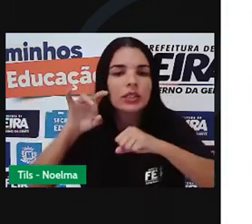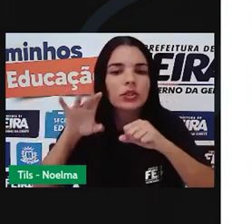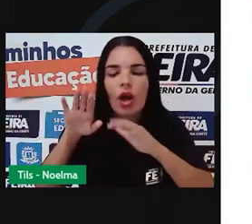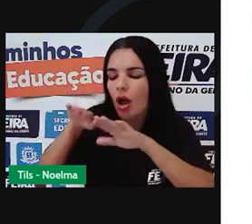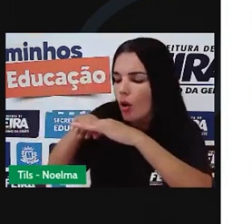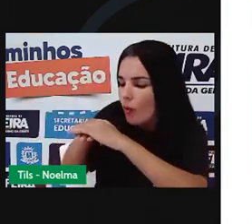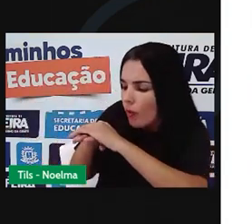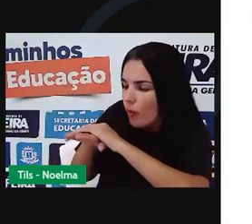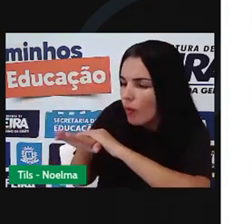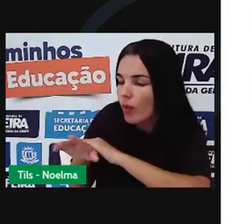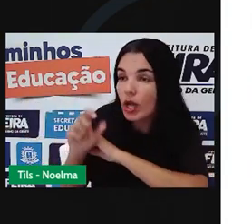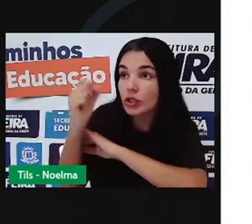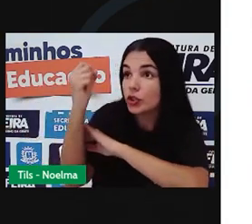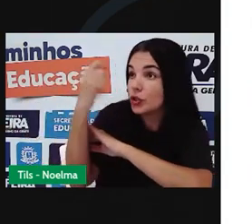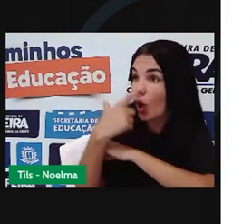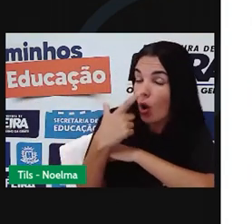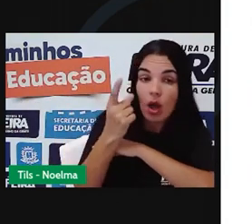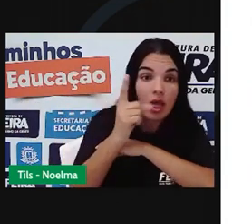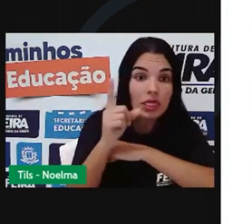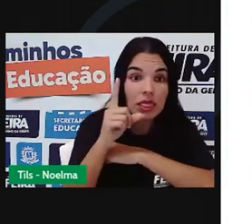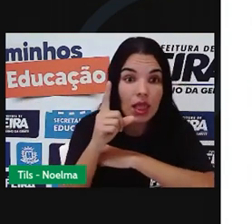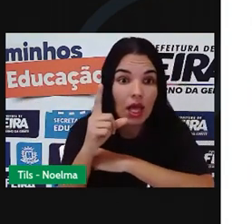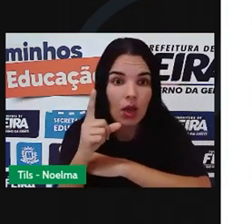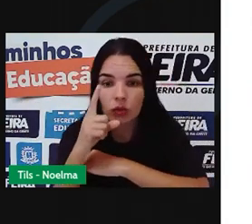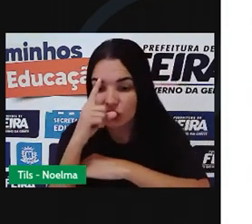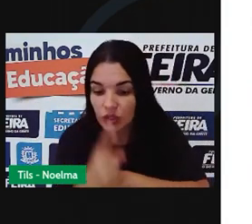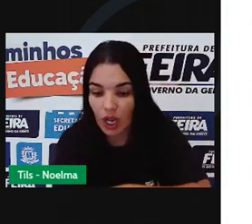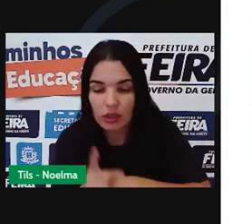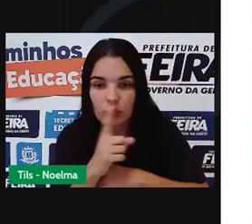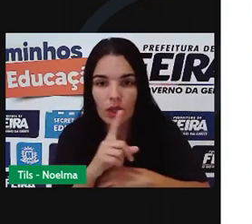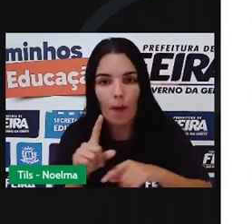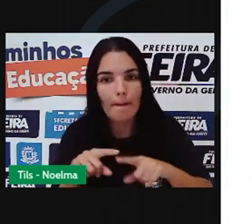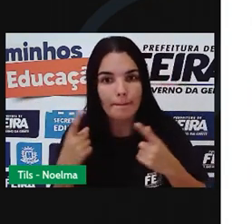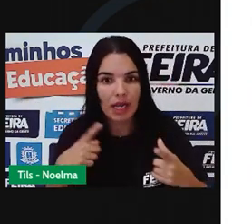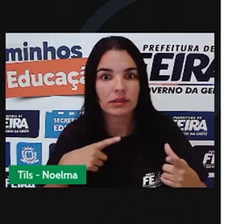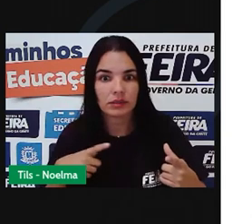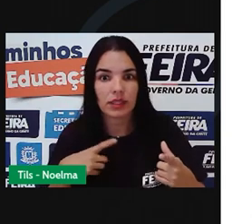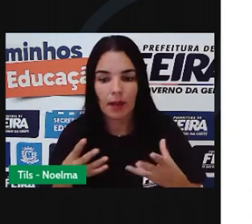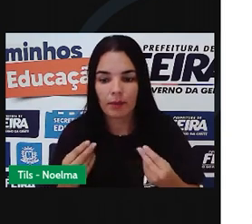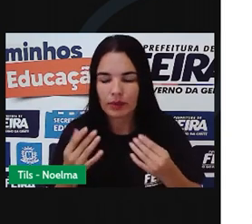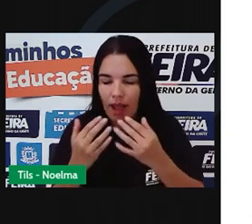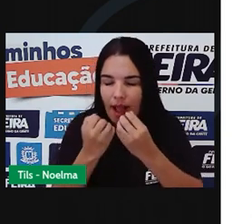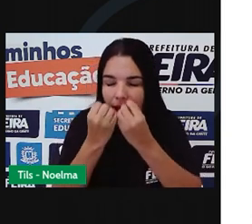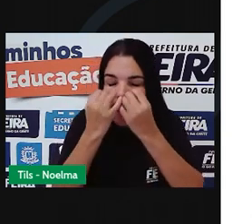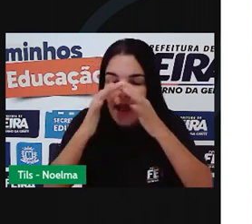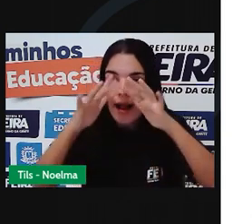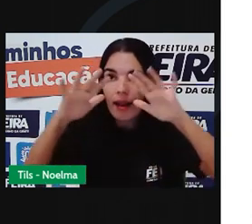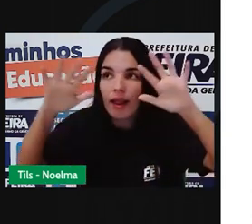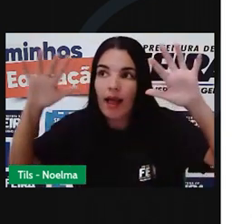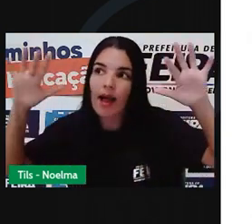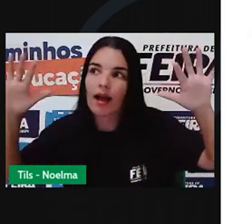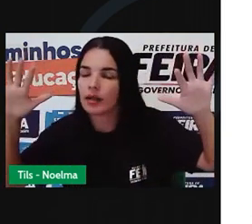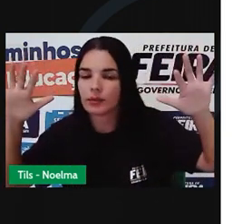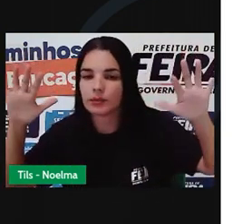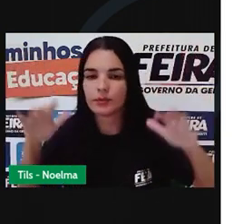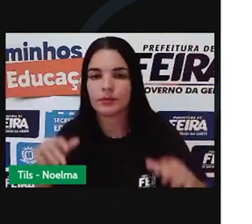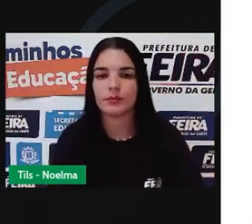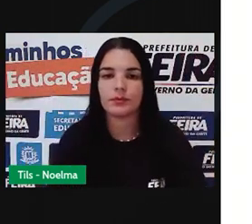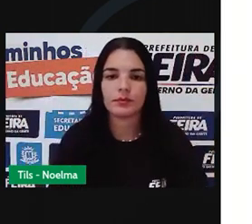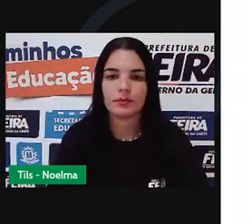local que não vai bater sol diretamente, mas elas vão ter grande incidência de claridade, apesar de não pegar o sol diretamente.